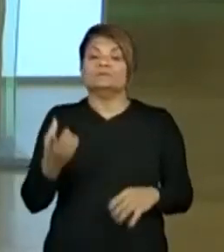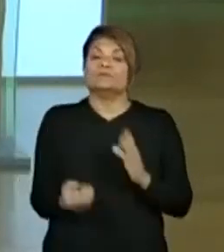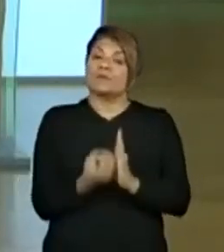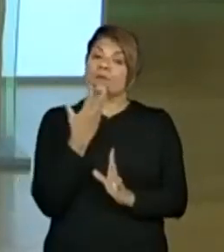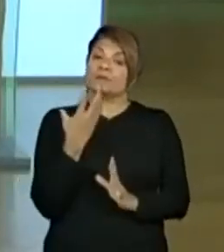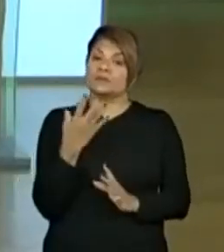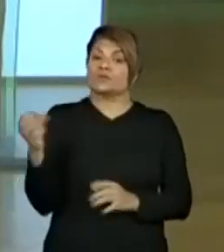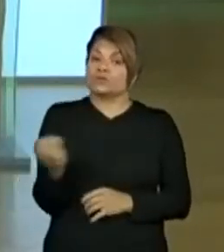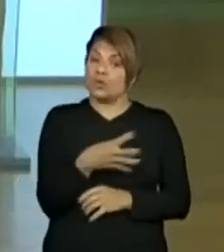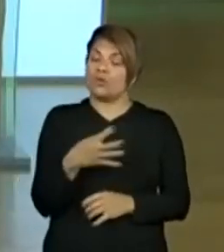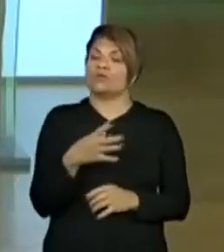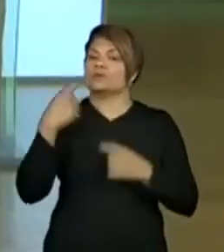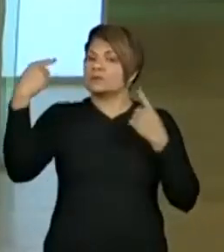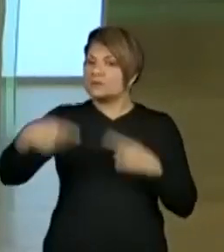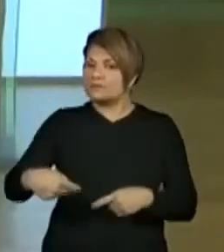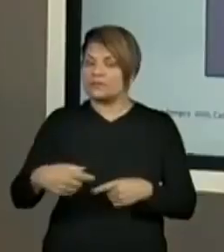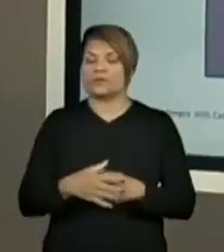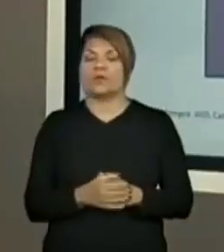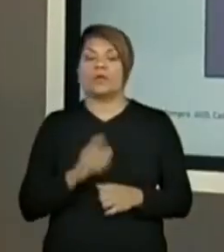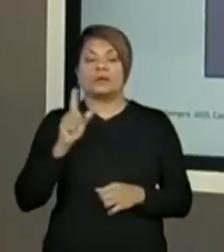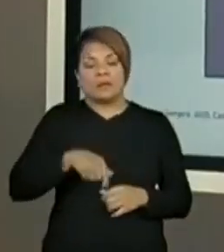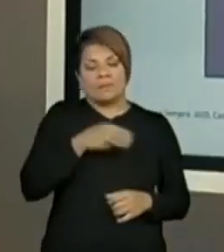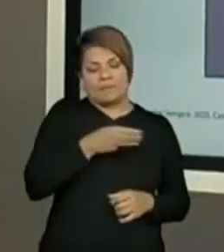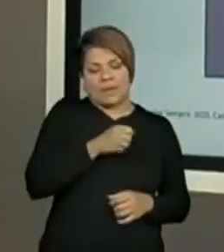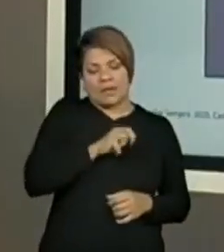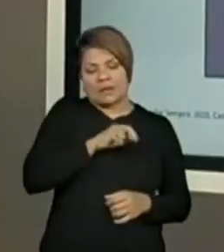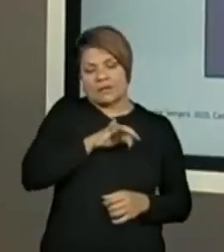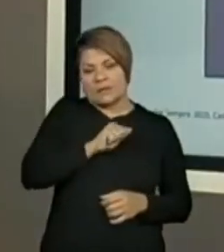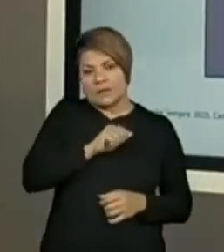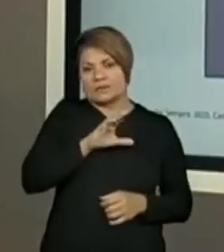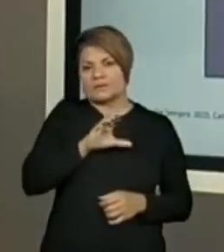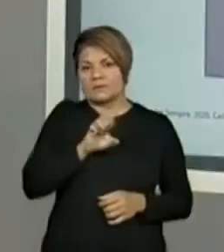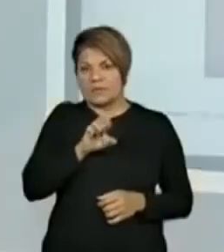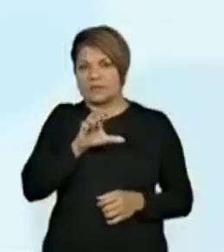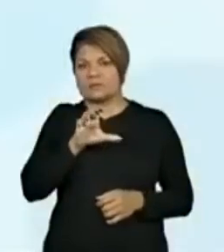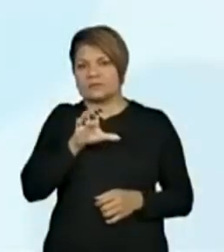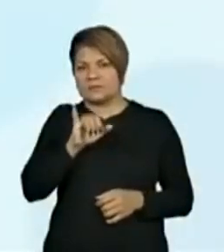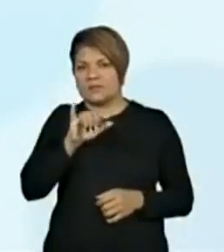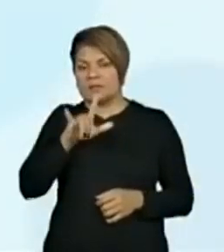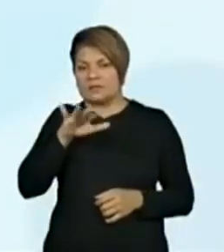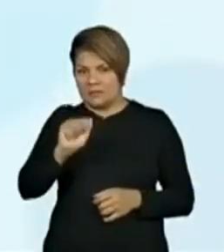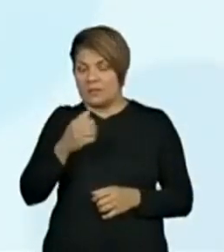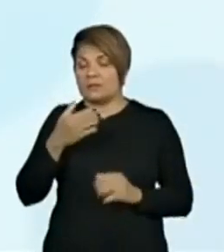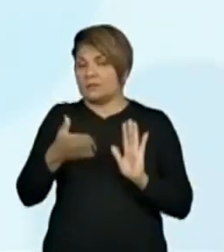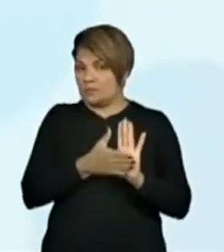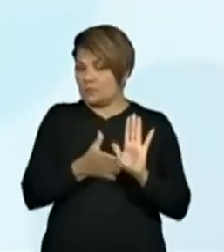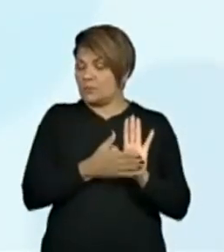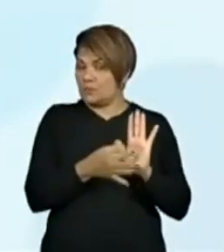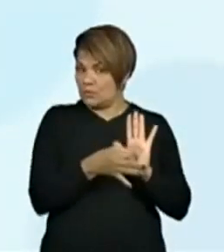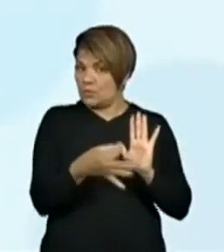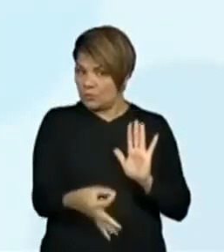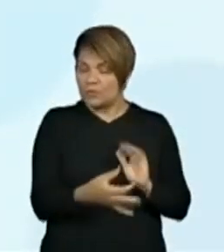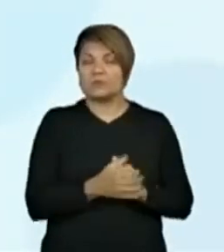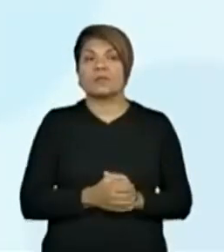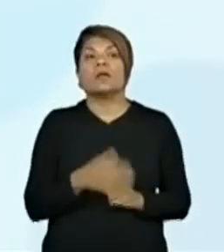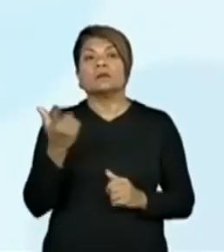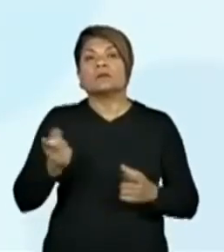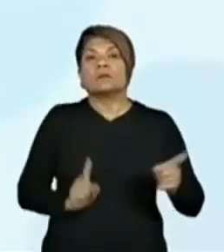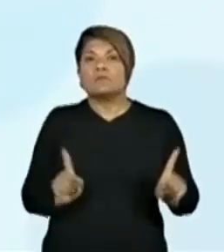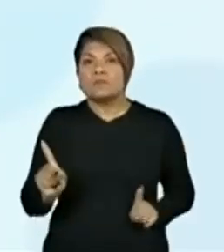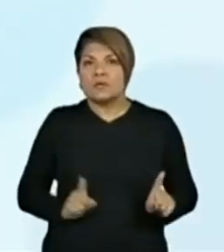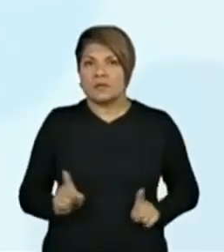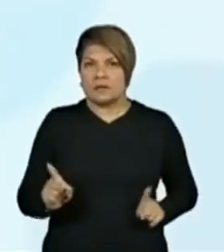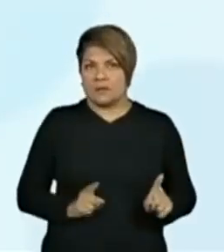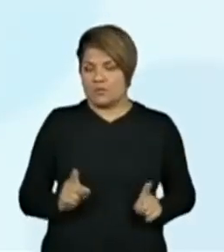desafio que foi a Maria Cecília que propôs. Ela propôs, então, para os seus primos, Emerson,